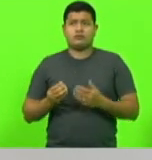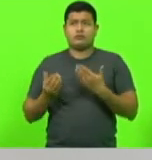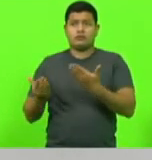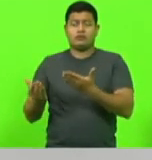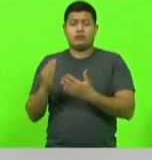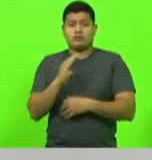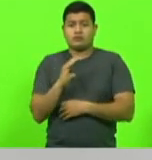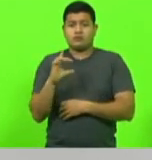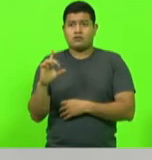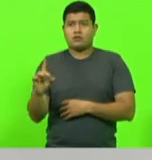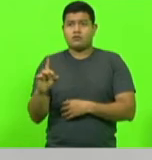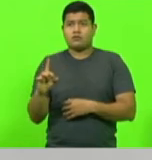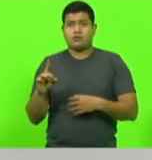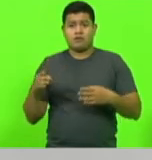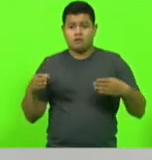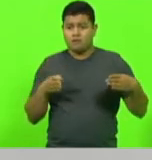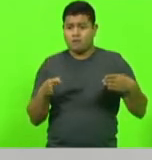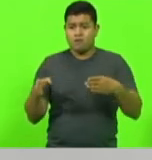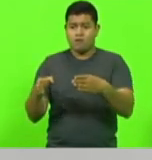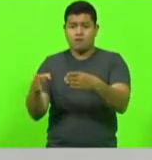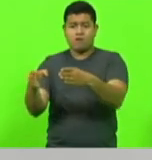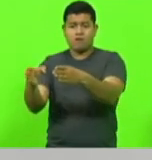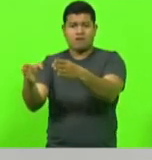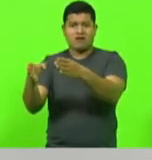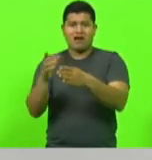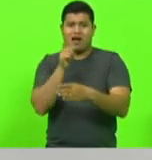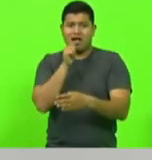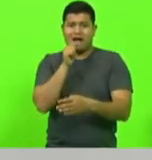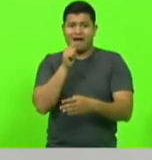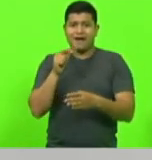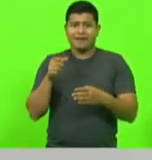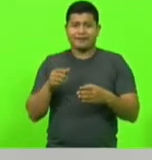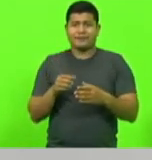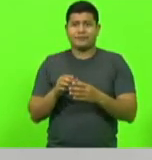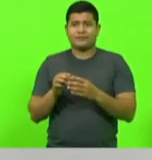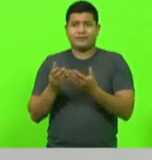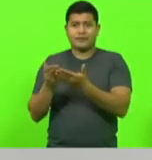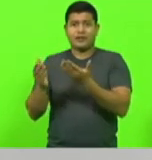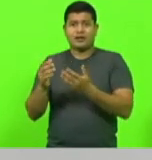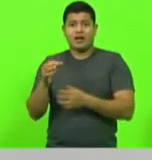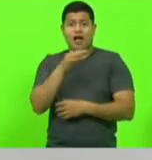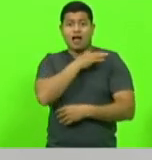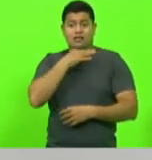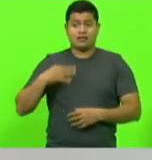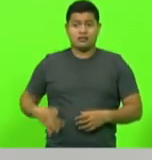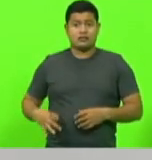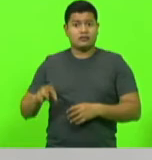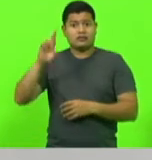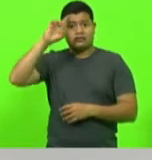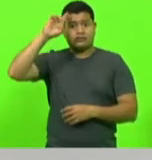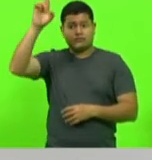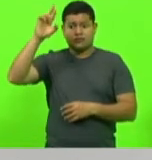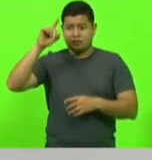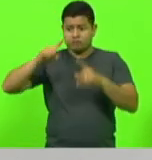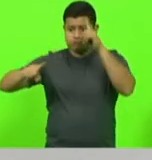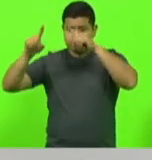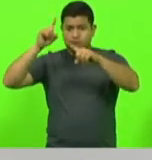corredor marítimo do mundo é a China. Todo o atraso de mercadoria de navios que vem para cá